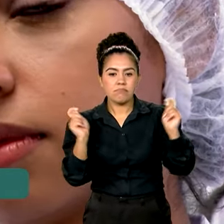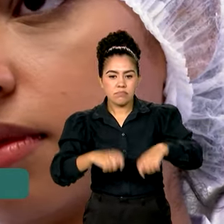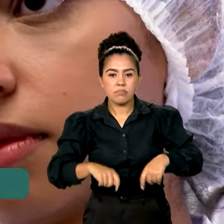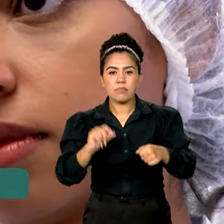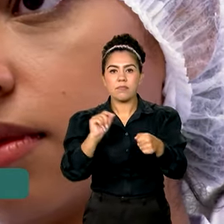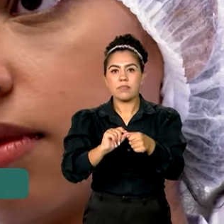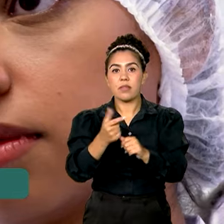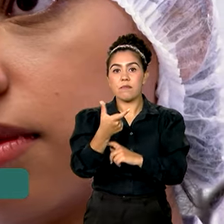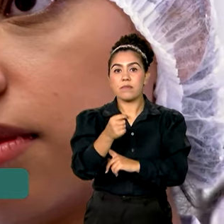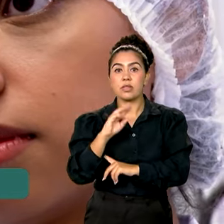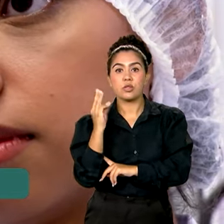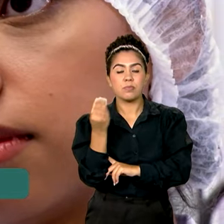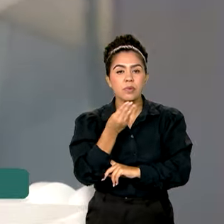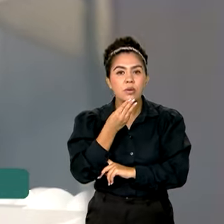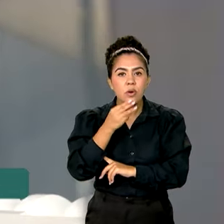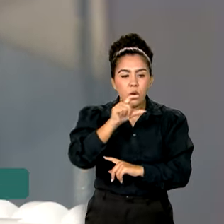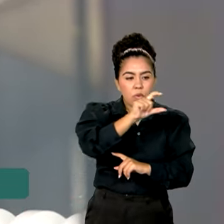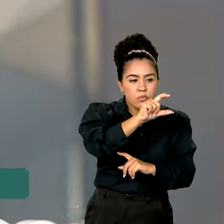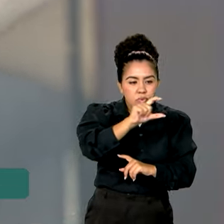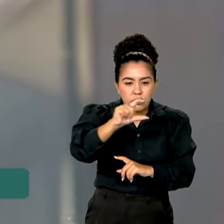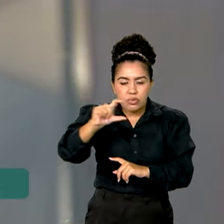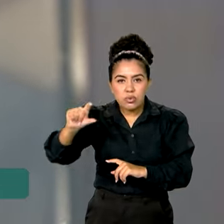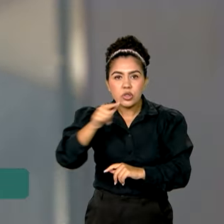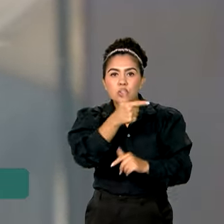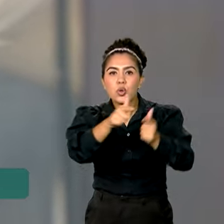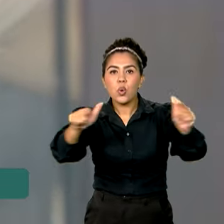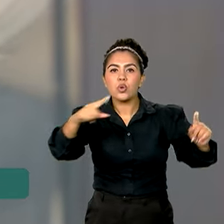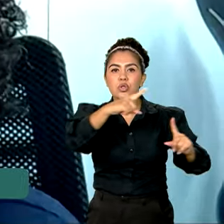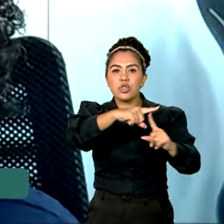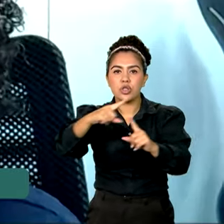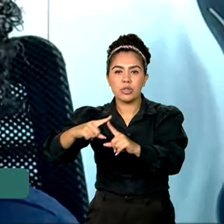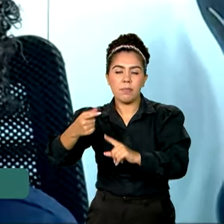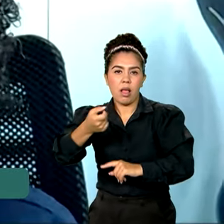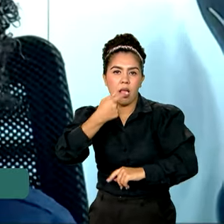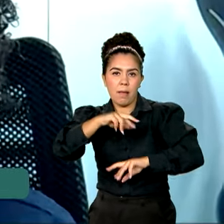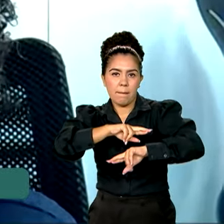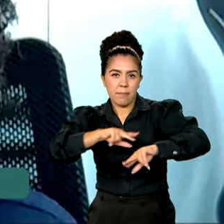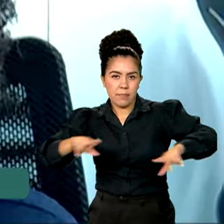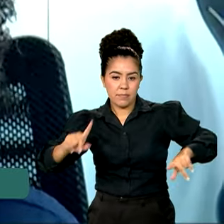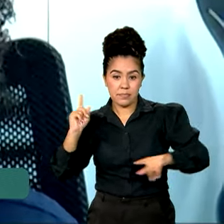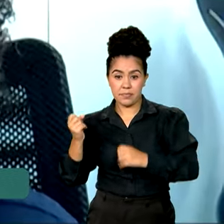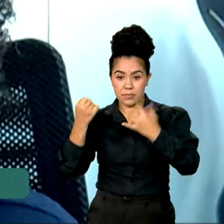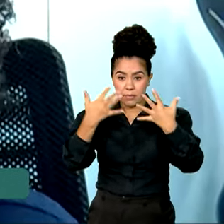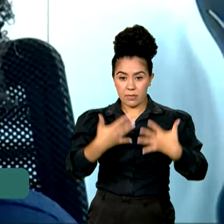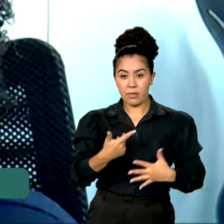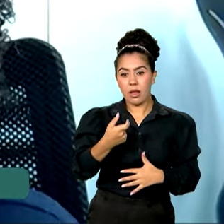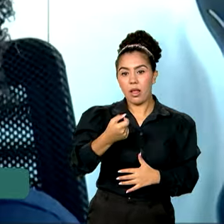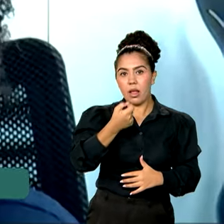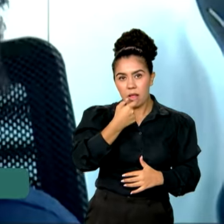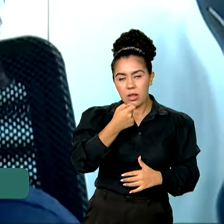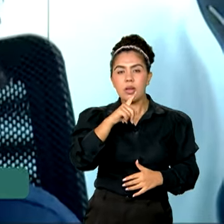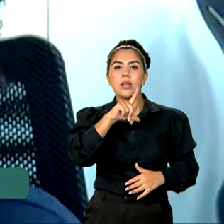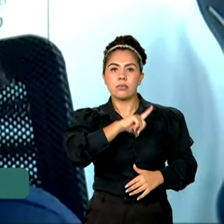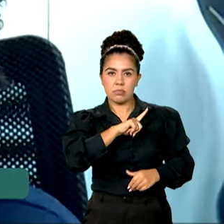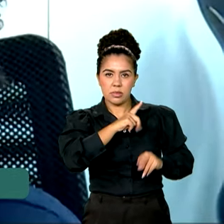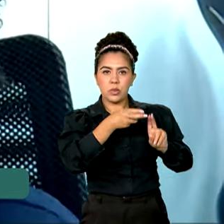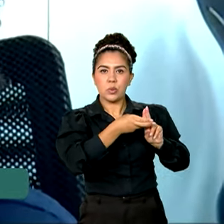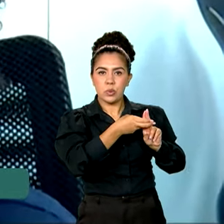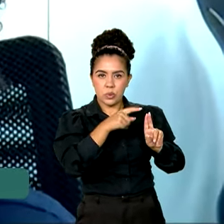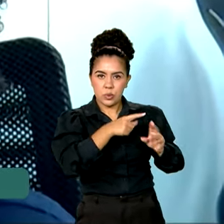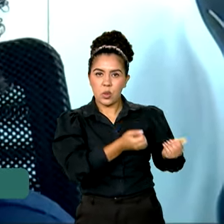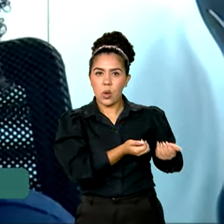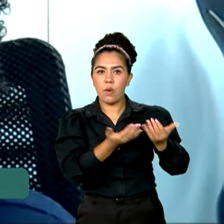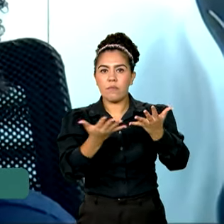20 milhões de frascos de outros biomedicamentos. Os medicamentos, eles são disponíveis no SUS e a gente precisa estar